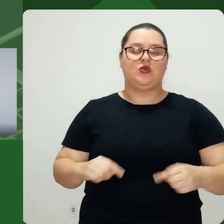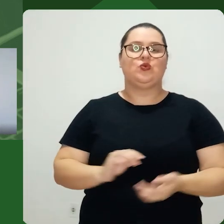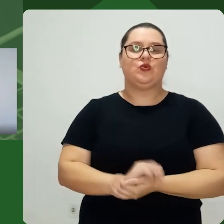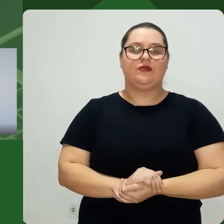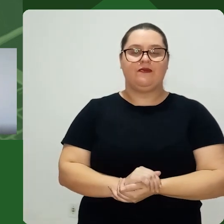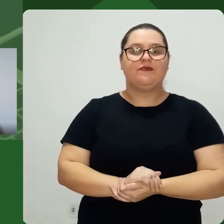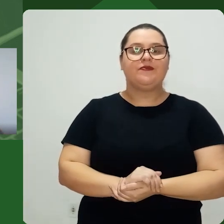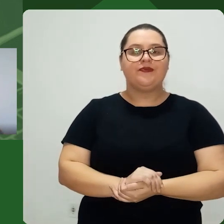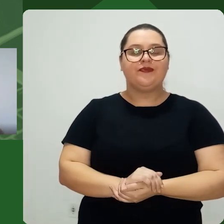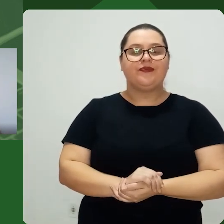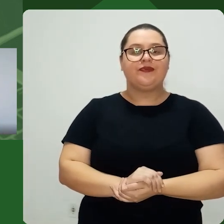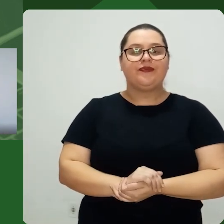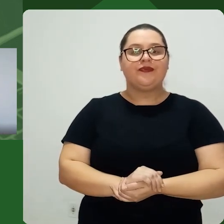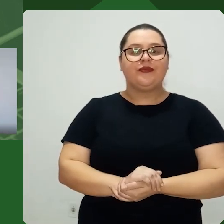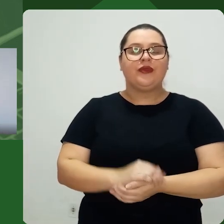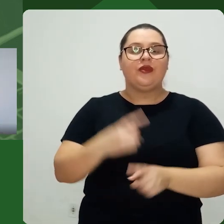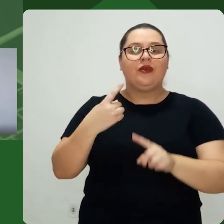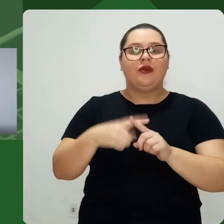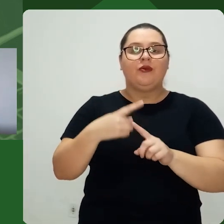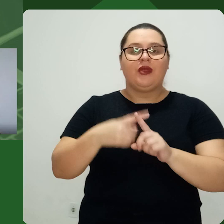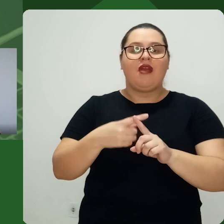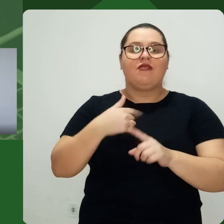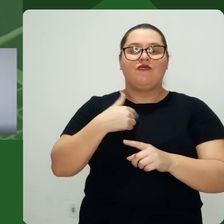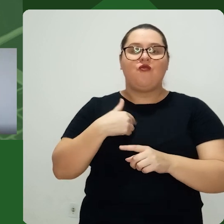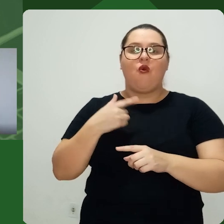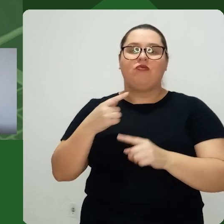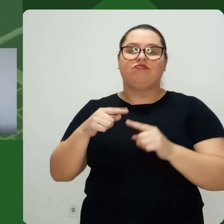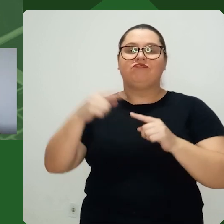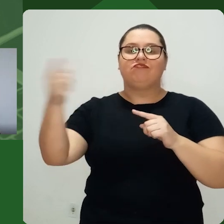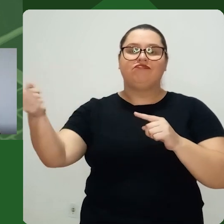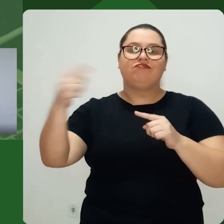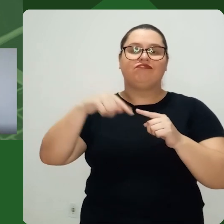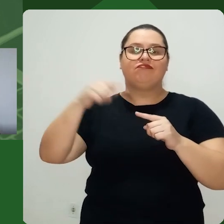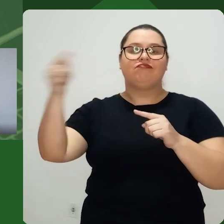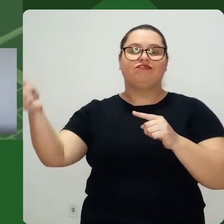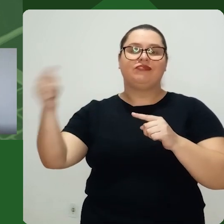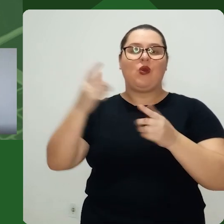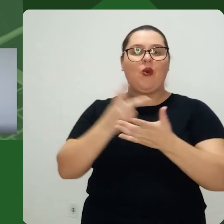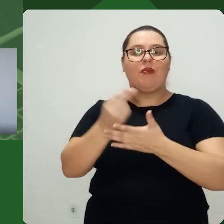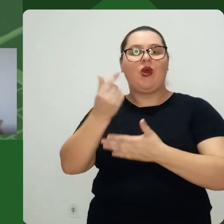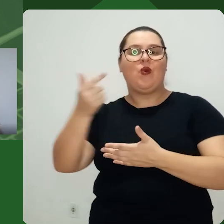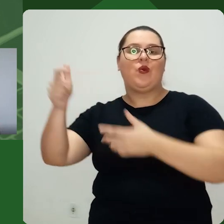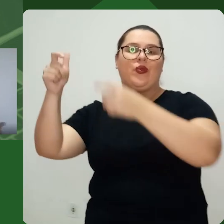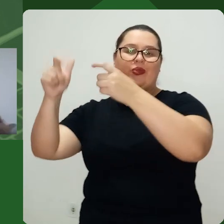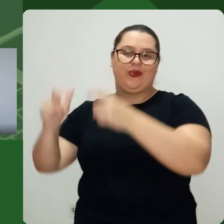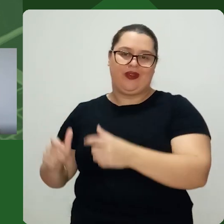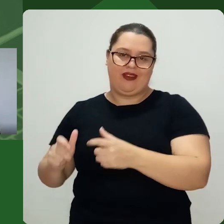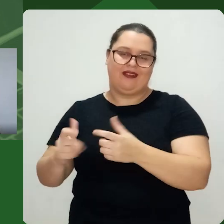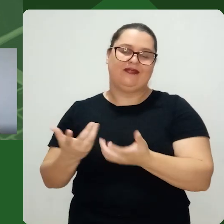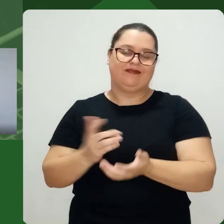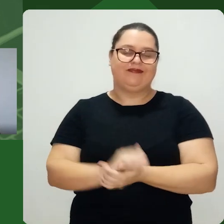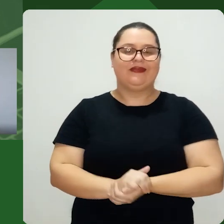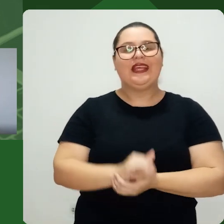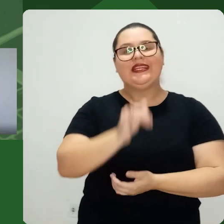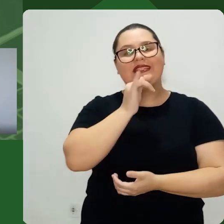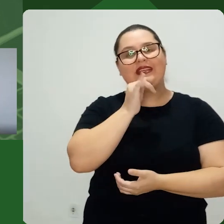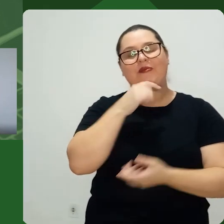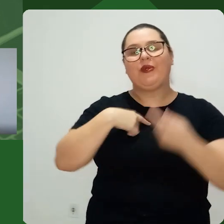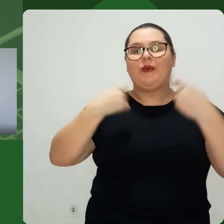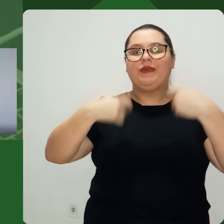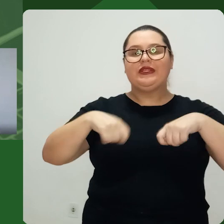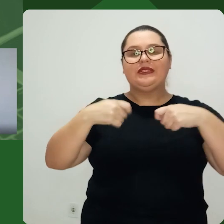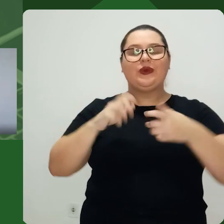E custos Realmente físicos Né? O que que impacta Fisicamente em mim Comprar aquele